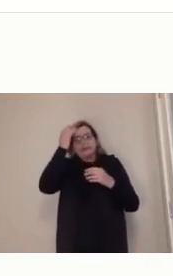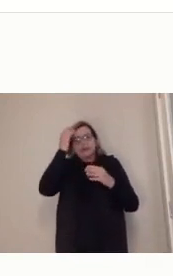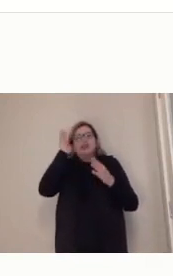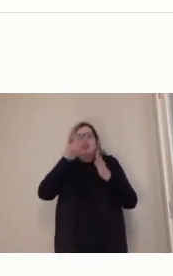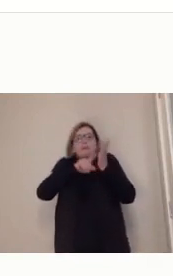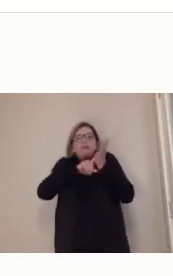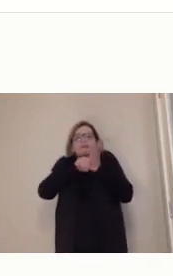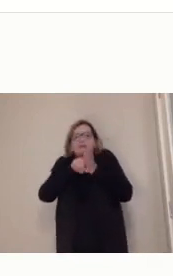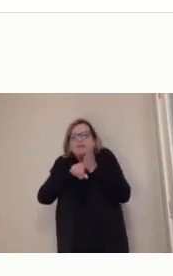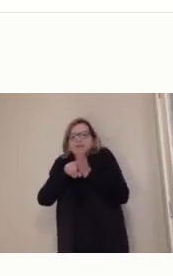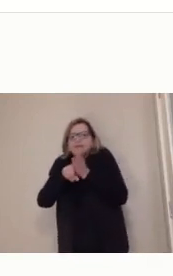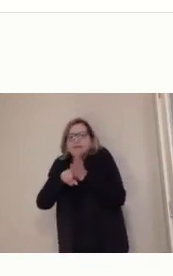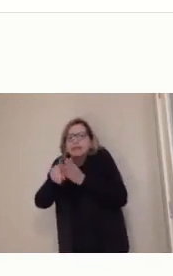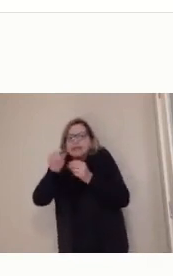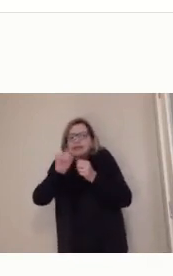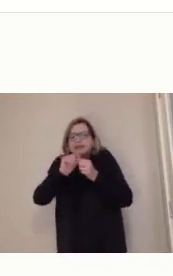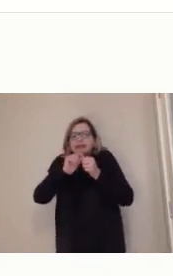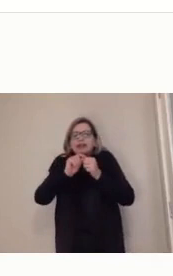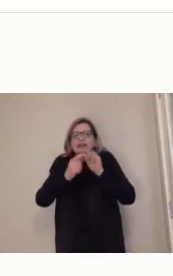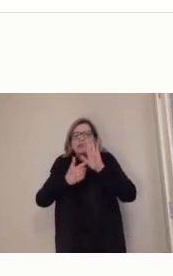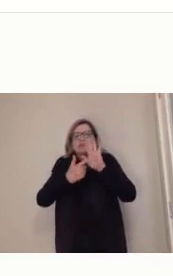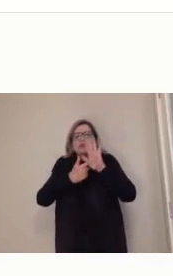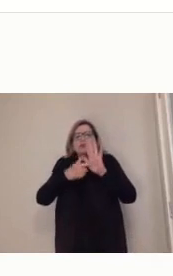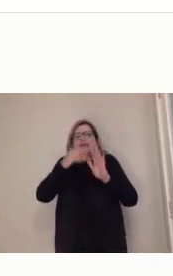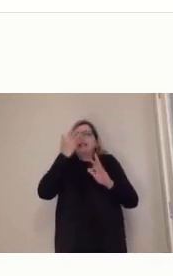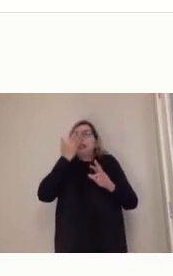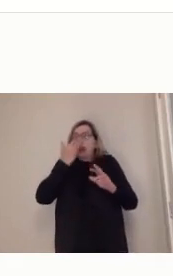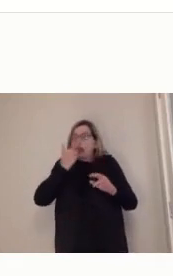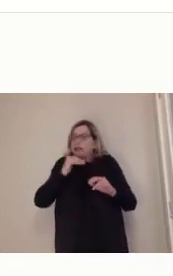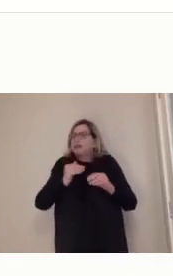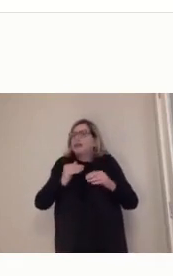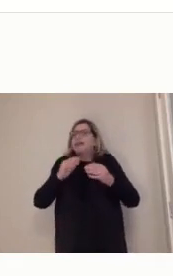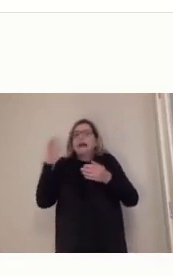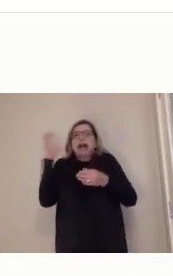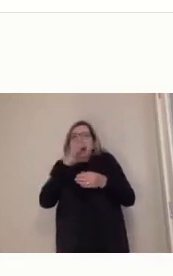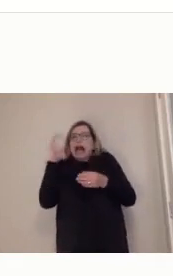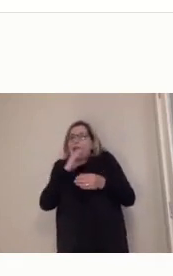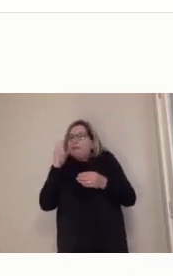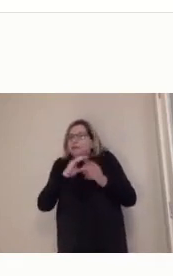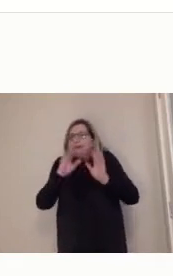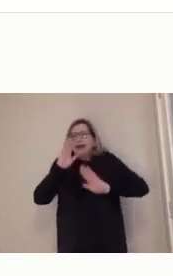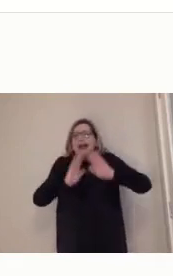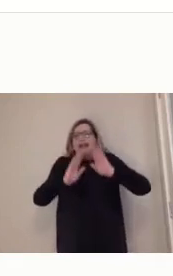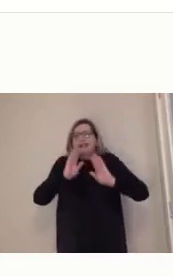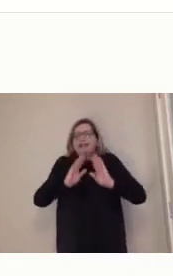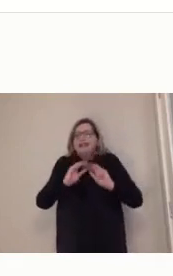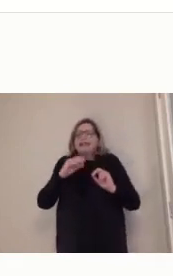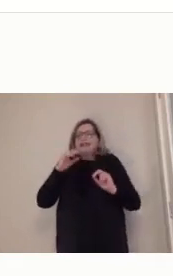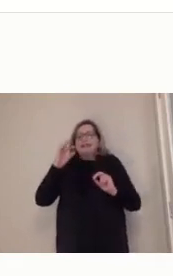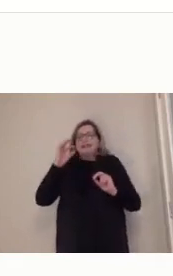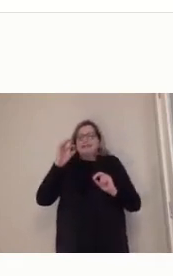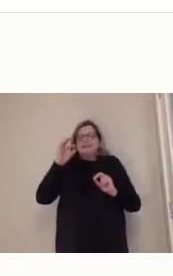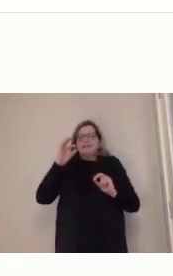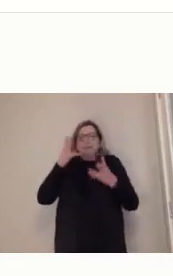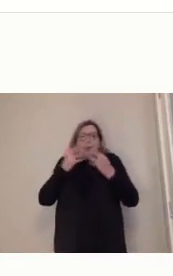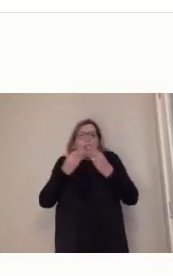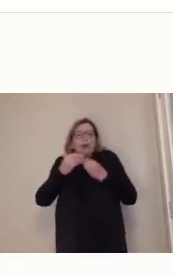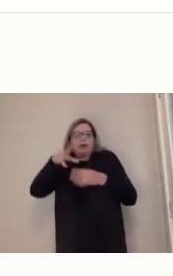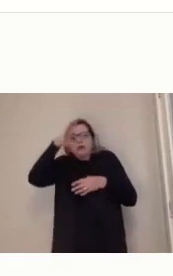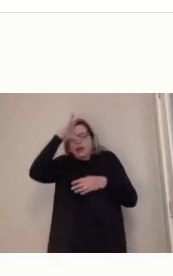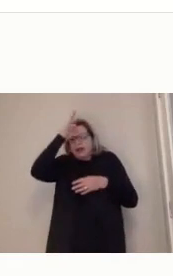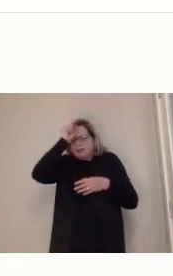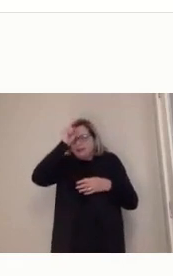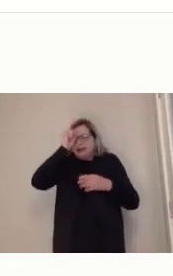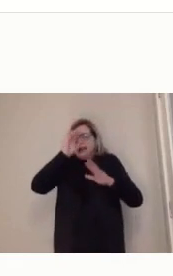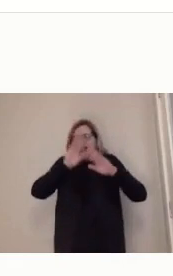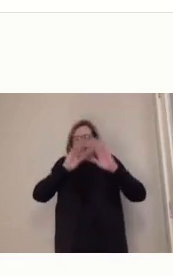que aprendem muito. Pode ser que elas tenham dificuldade para decorar a tabuada, porque a tabuada não interessa para eles, porque